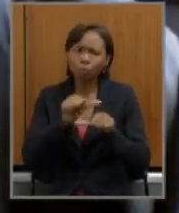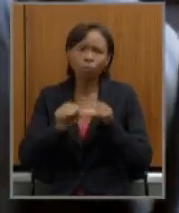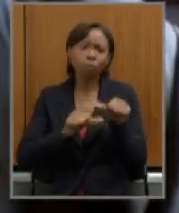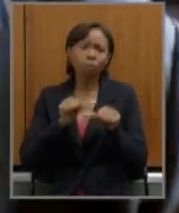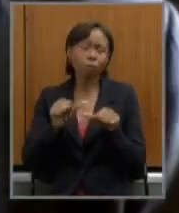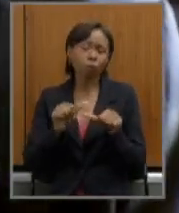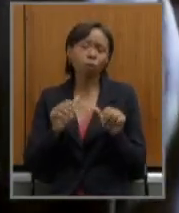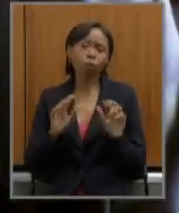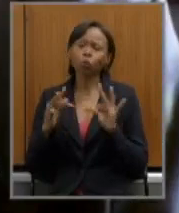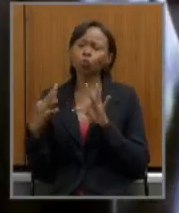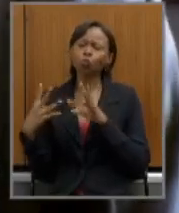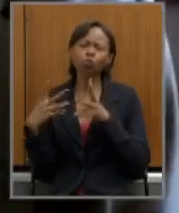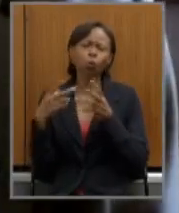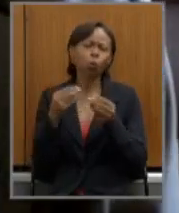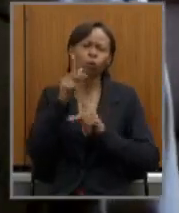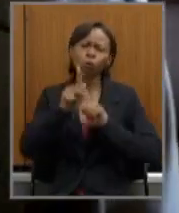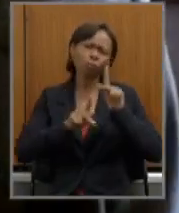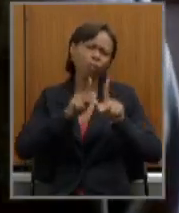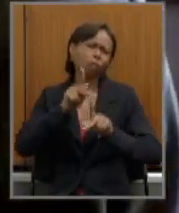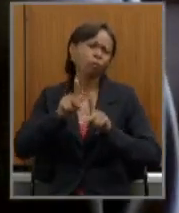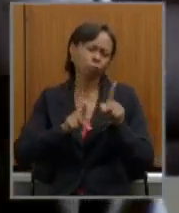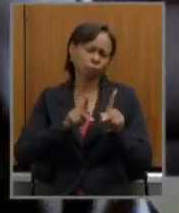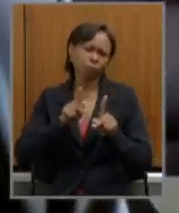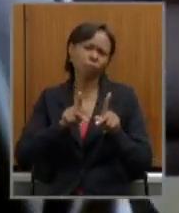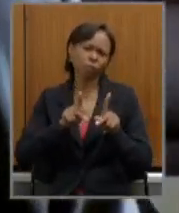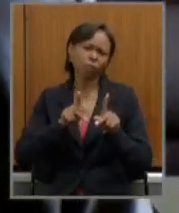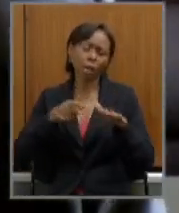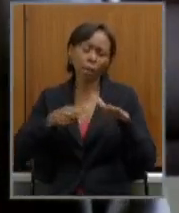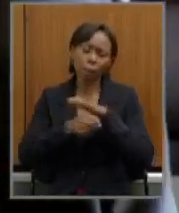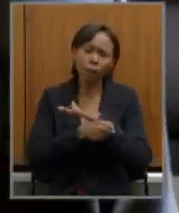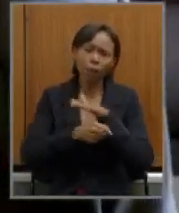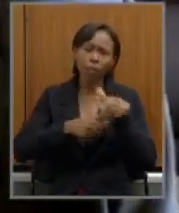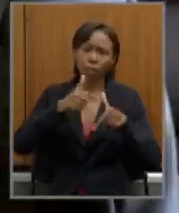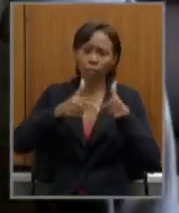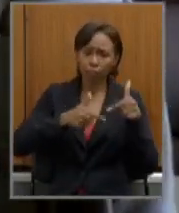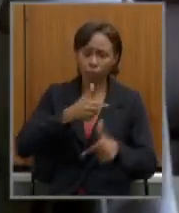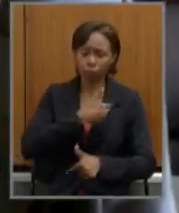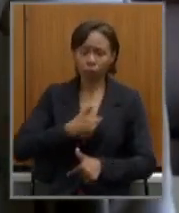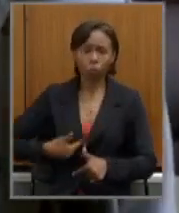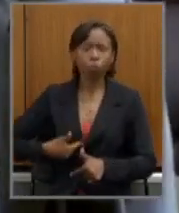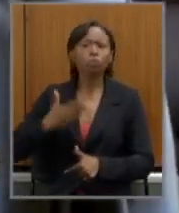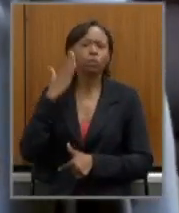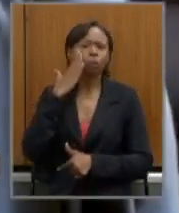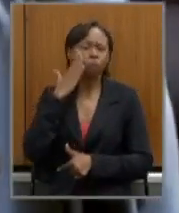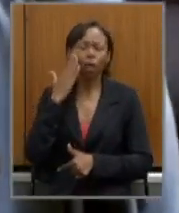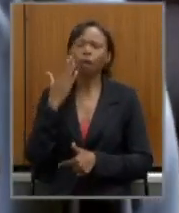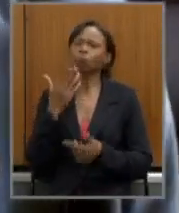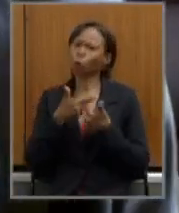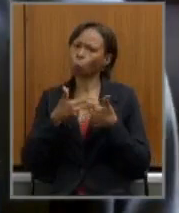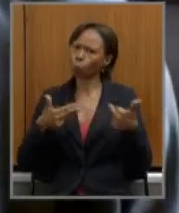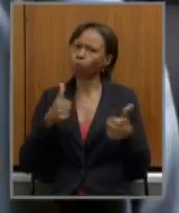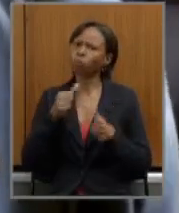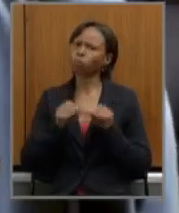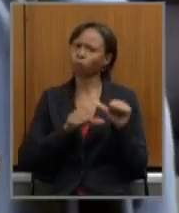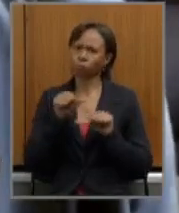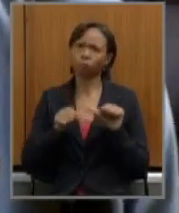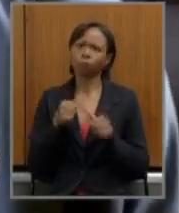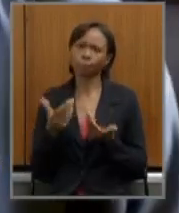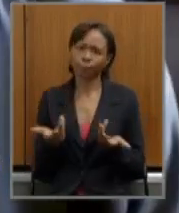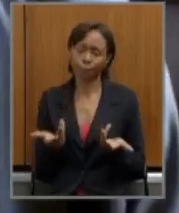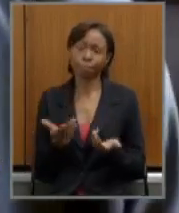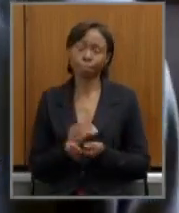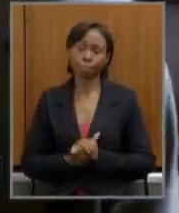todo mundo que entrou no serviço o povo sabe que a situação muda ninguém achou que não mudasse aliás